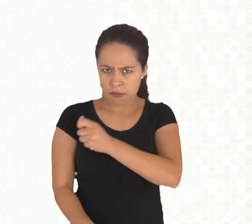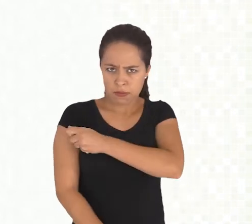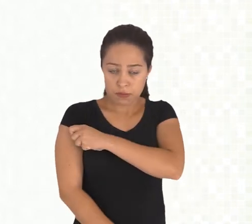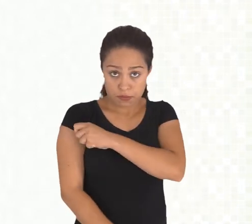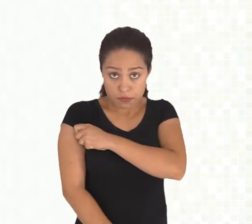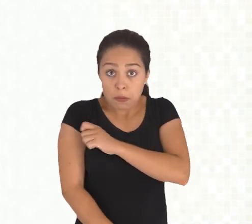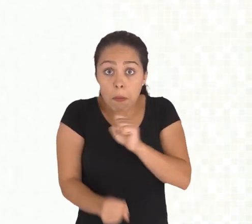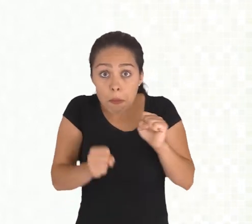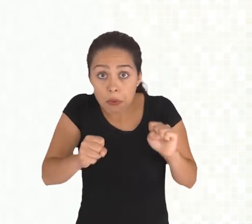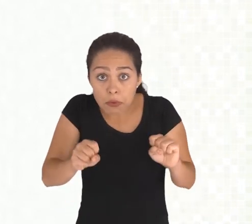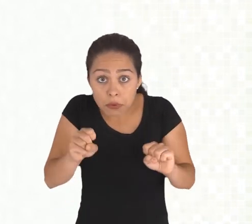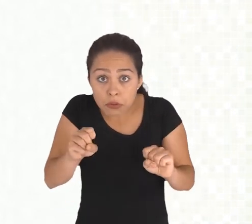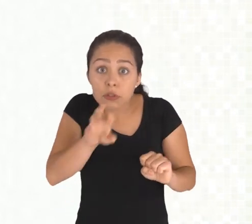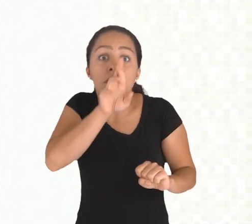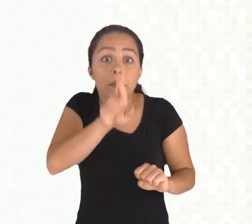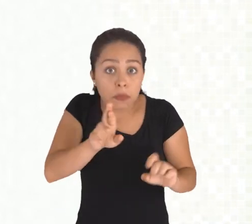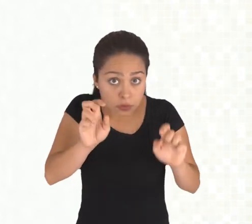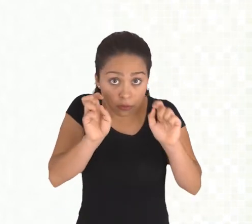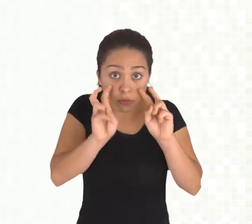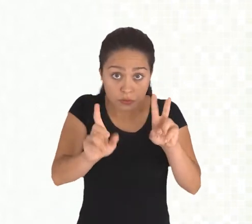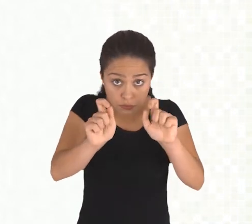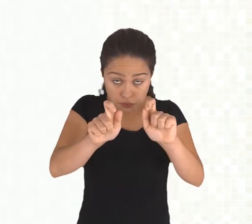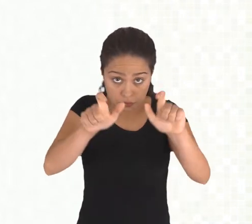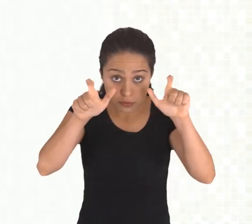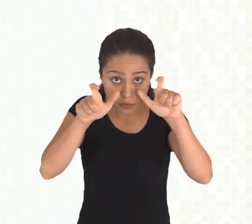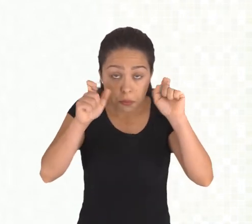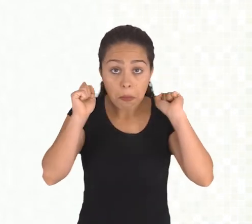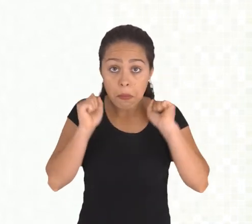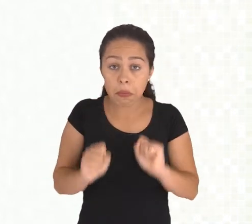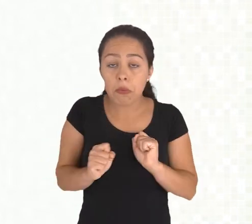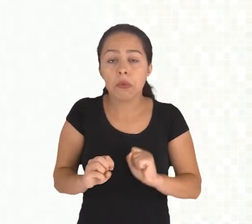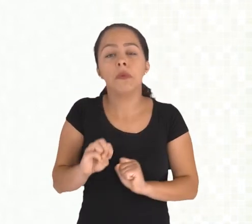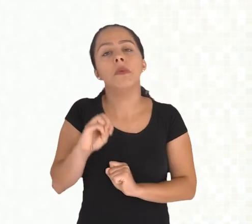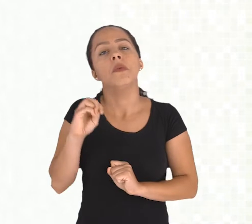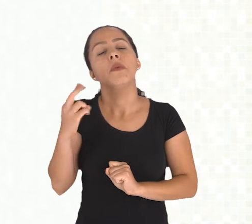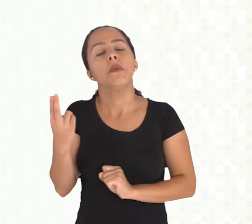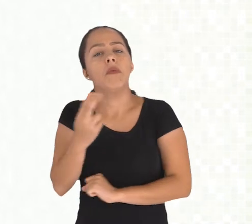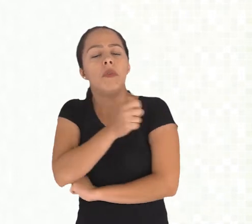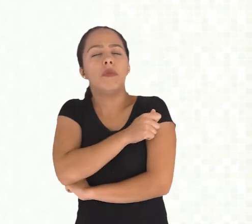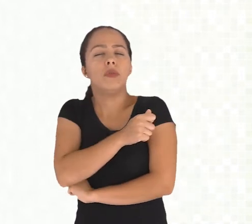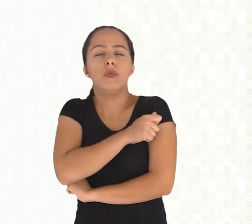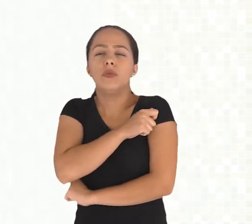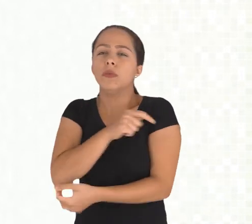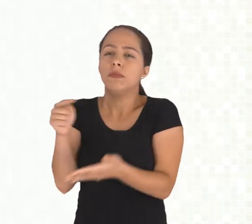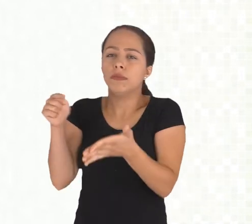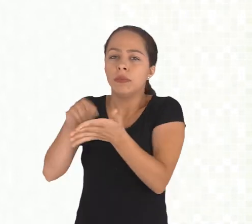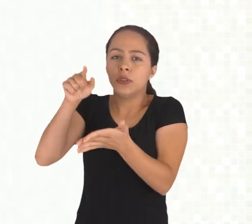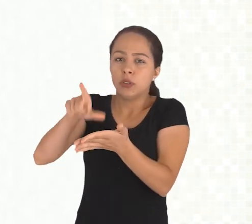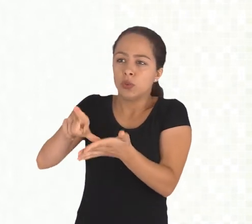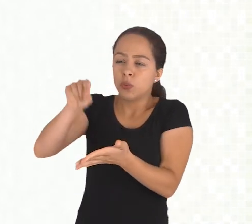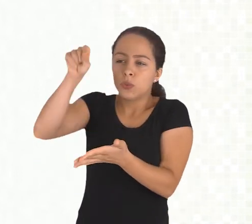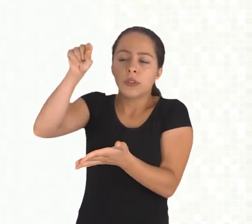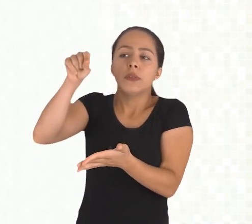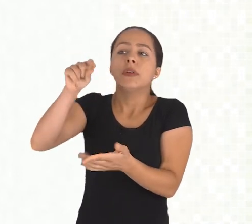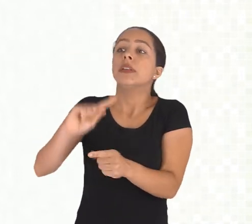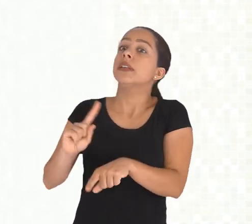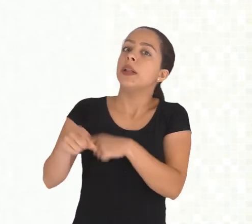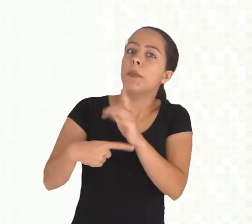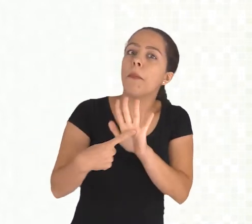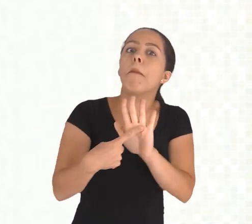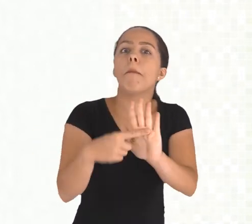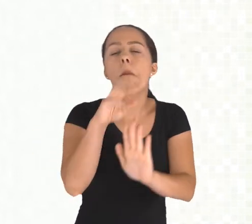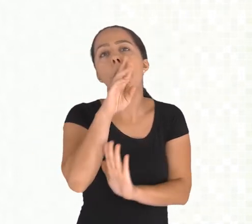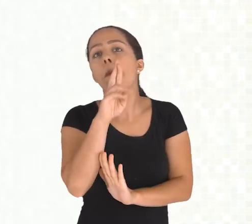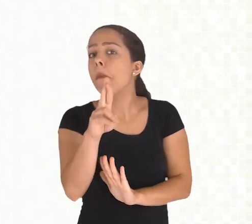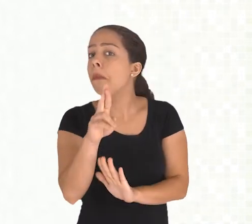resultados, ou seja, você quer que os alunos vejam os resultados, não vejam os resultados, que é a opção padrão. Você quer mostrar o resultado ao